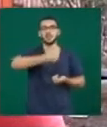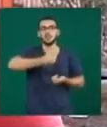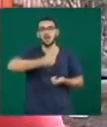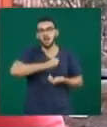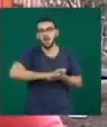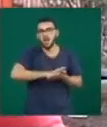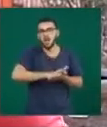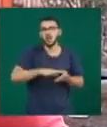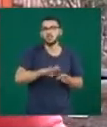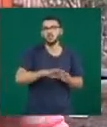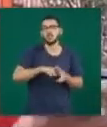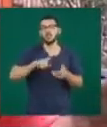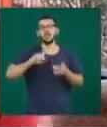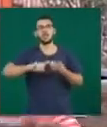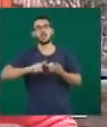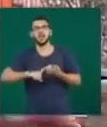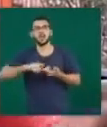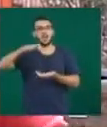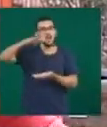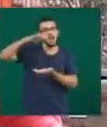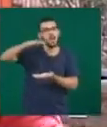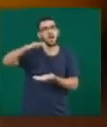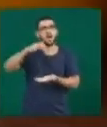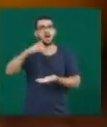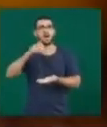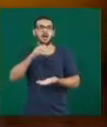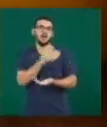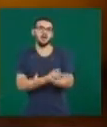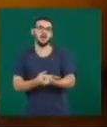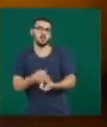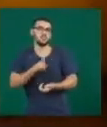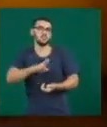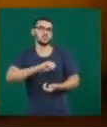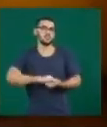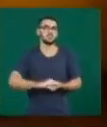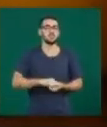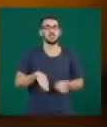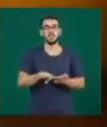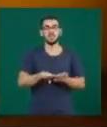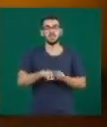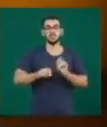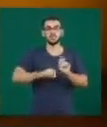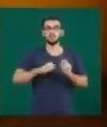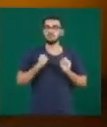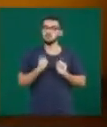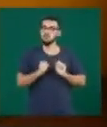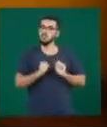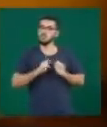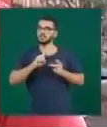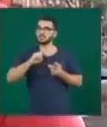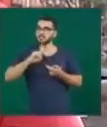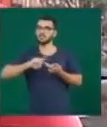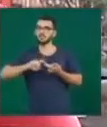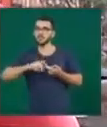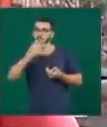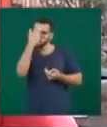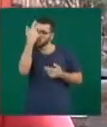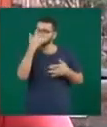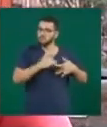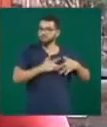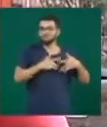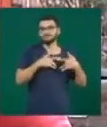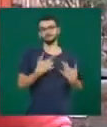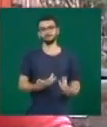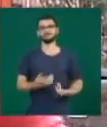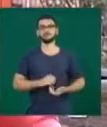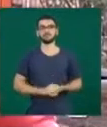água sanitária, tudo isso para fazer a higienização dos canis, né. Outra forma de ajudar é se tornar um voluntário. Exatamente. Hoje